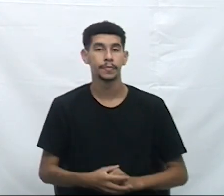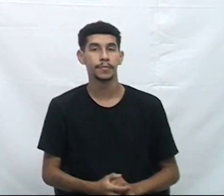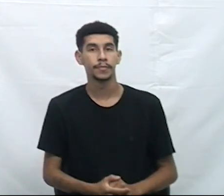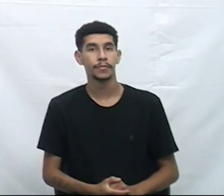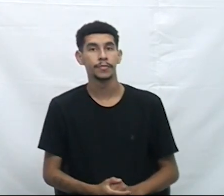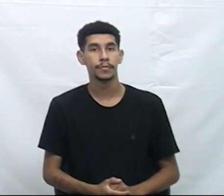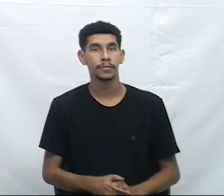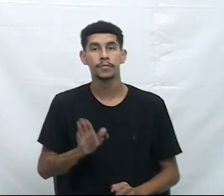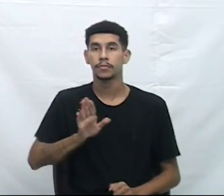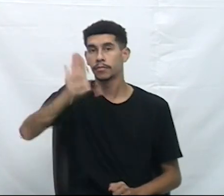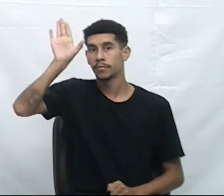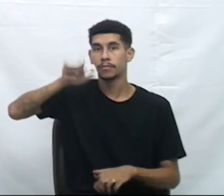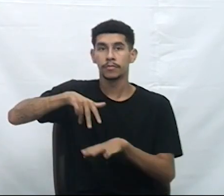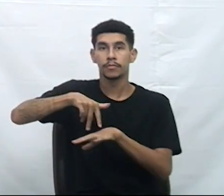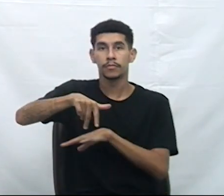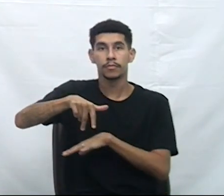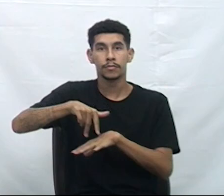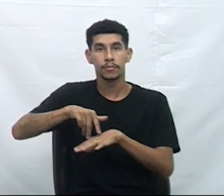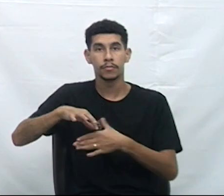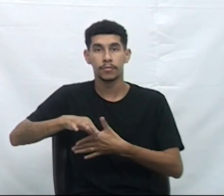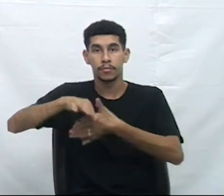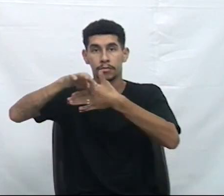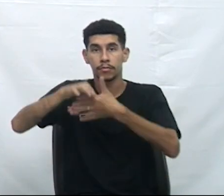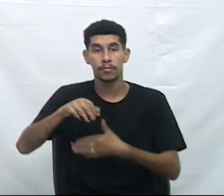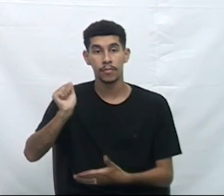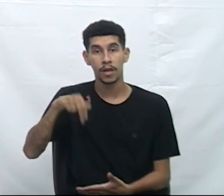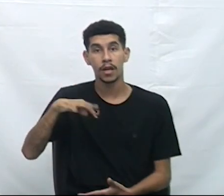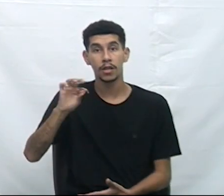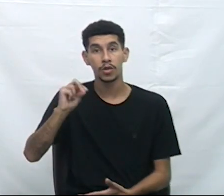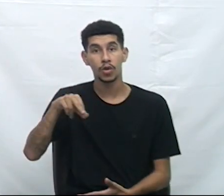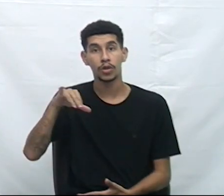Questão de ordem cedida ao líder do governo, o vereador Antônio Manuel.